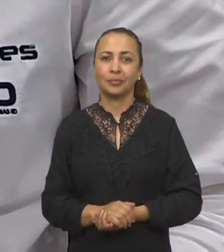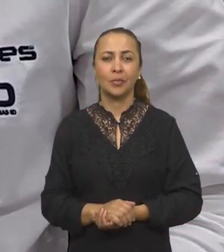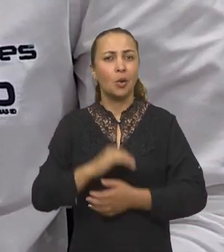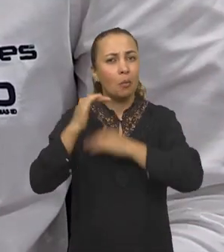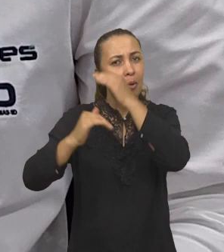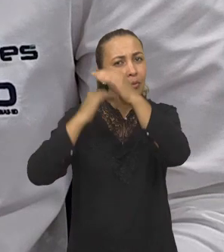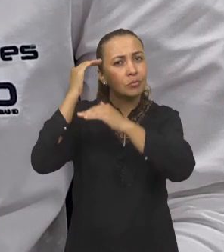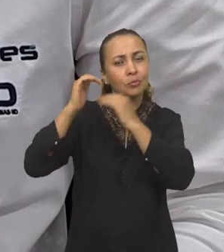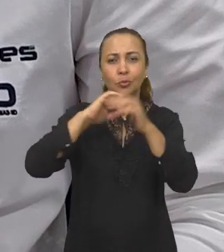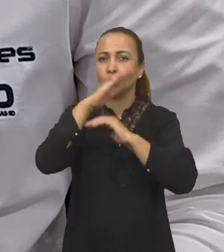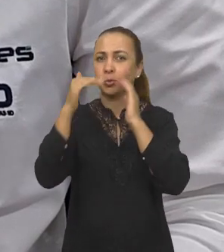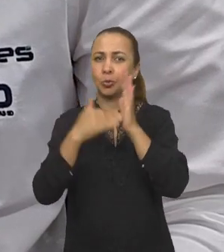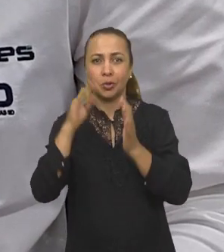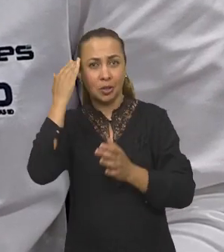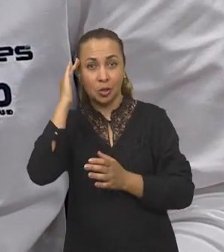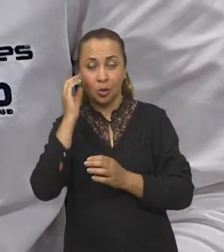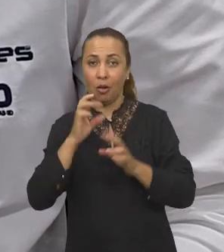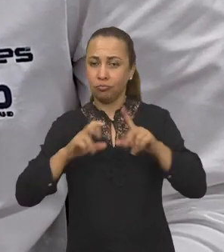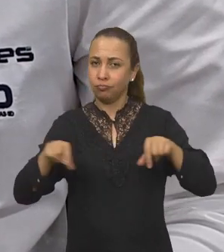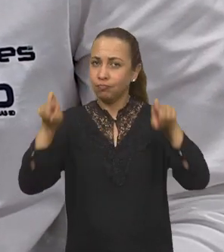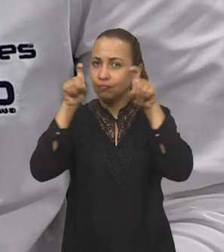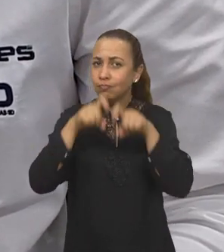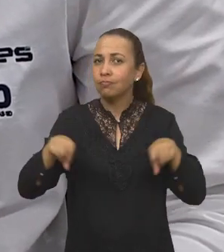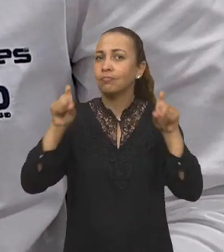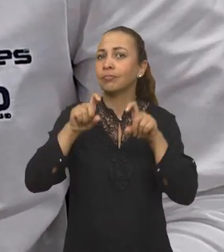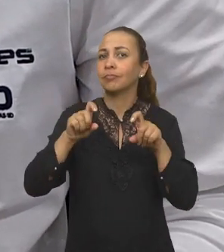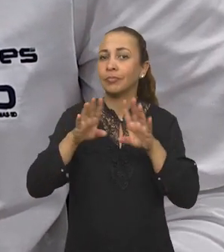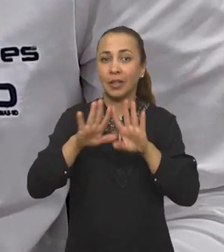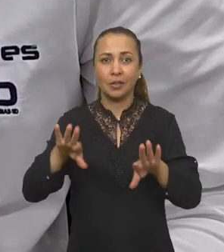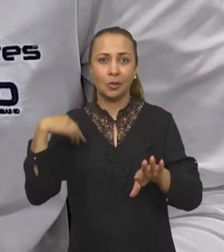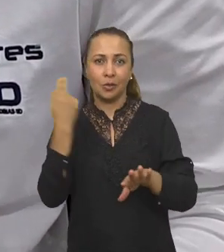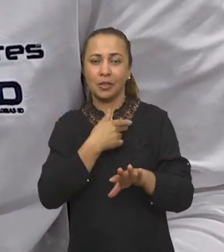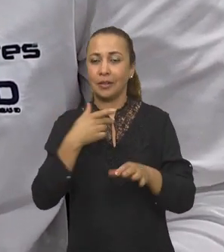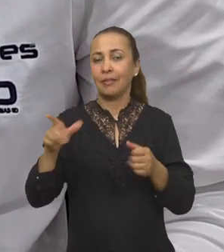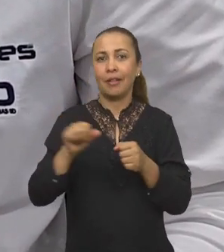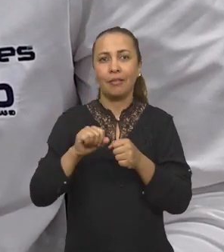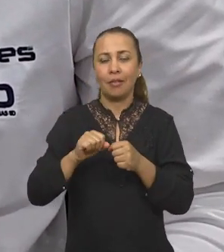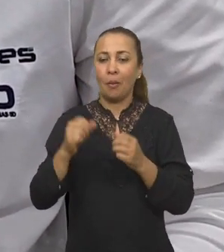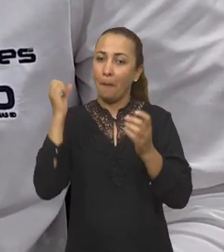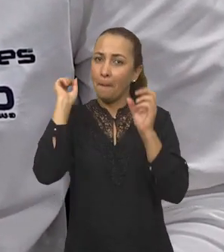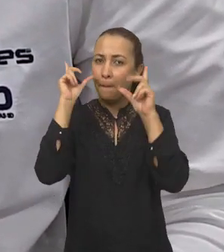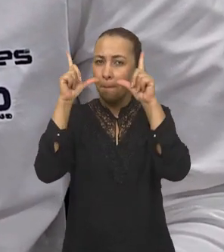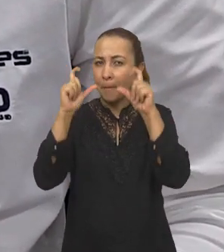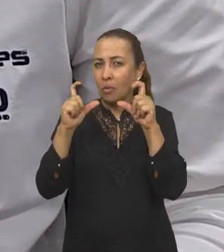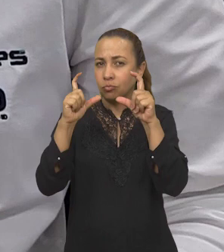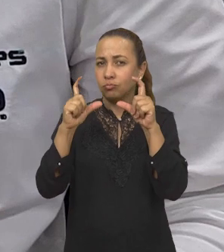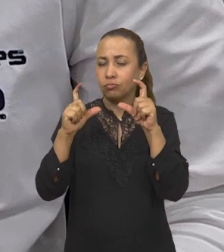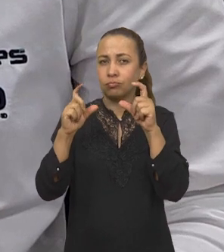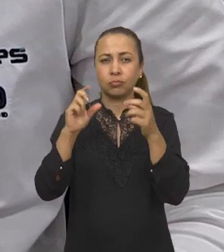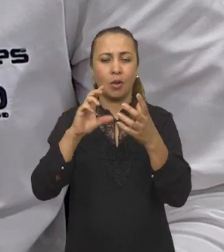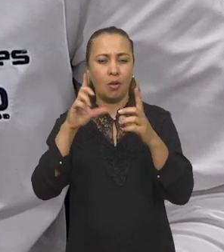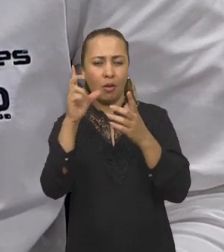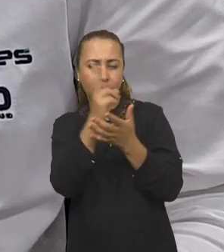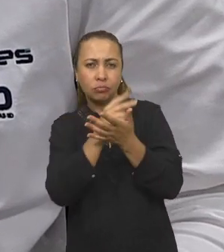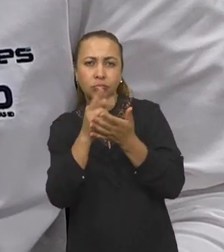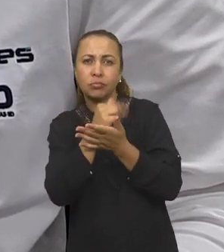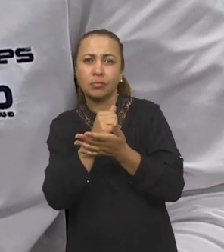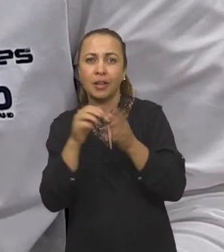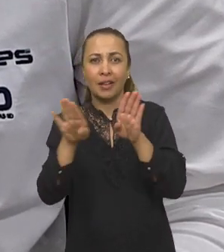O processo todo é considerado um processo digital. Então, a gente tem desde a aquisição da imagem até um arquivo